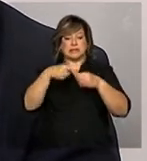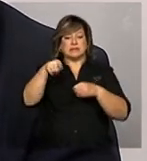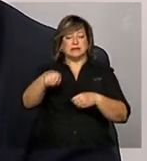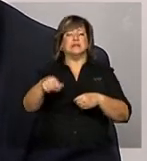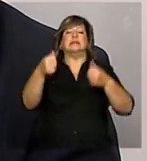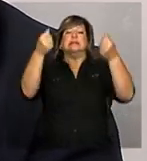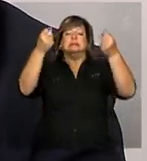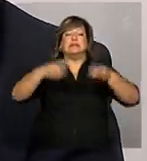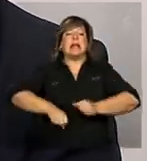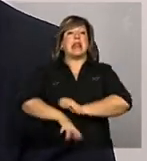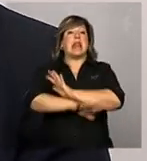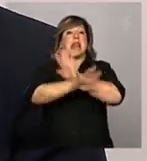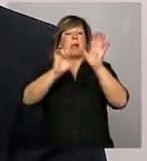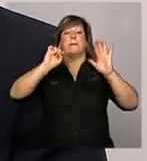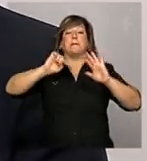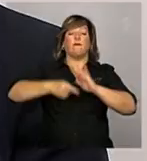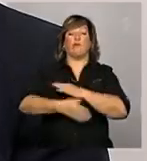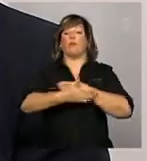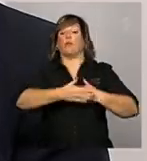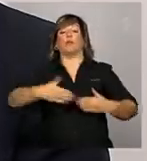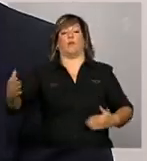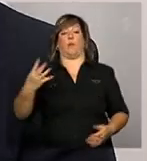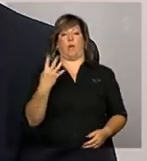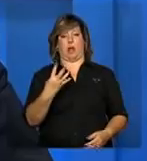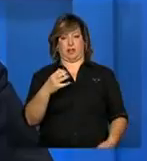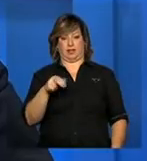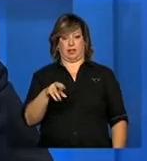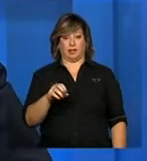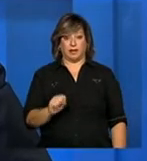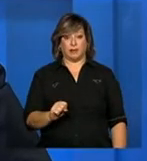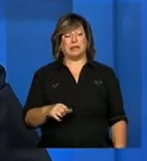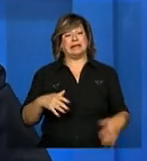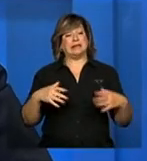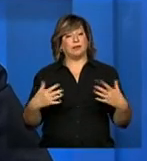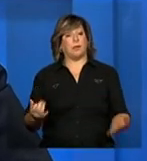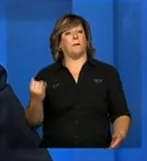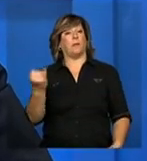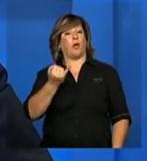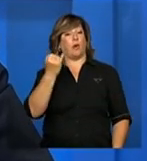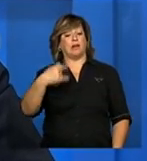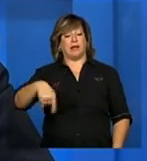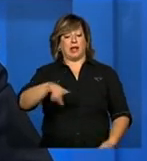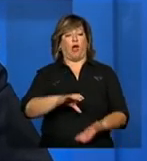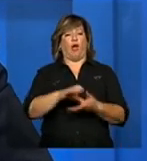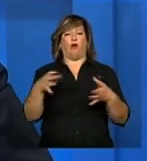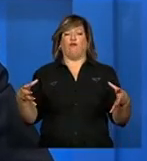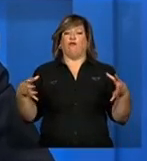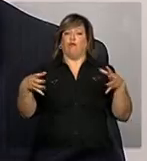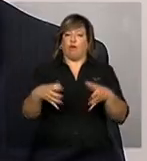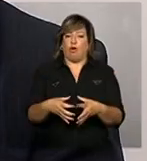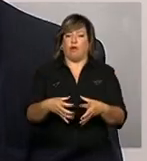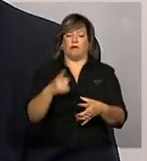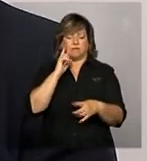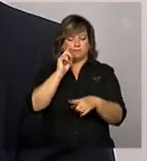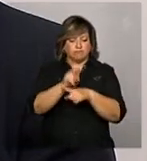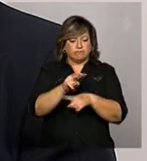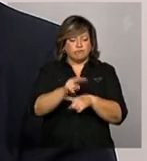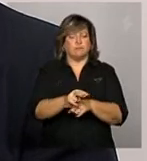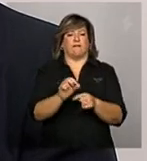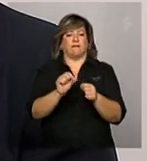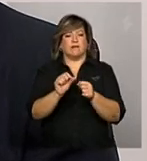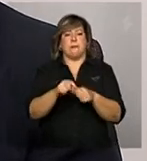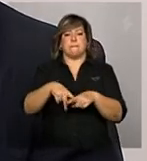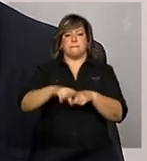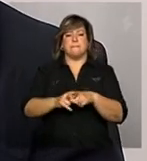e plano de Assistência Social, para os próximos quatro anos. Então, é importante que o Conselho esteja envolvido nessa construção.